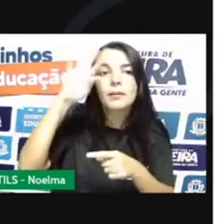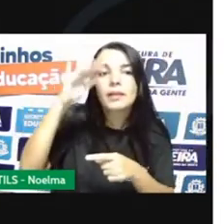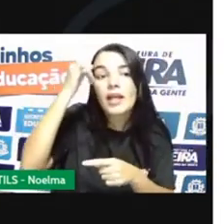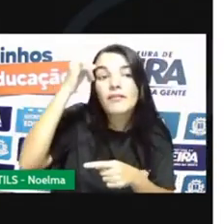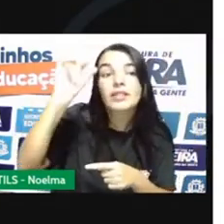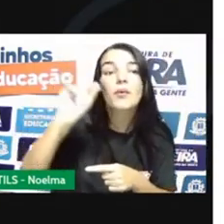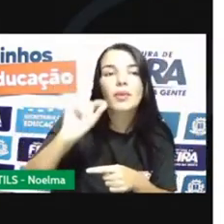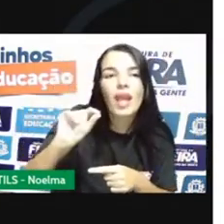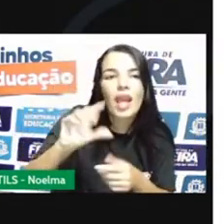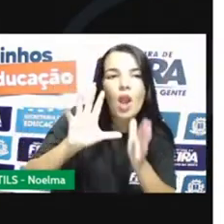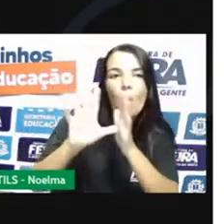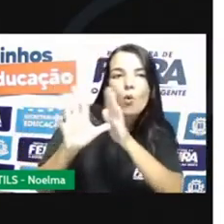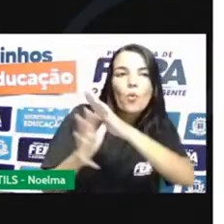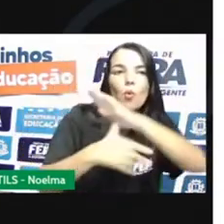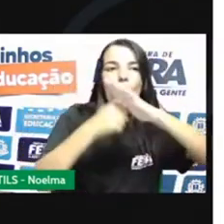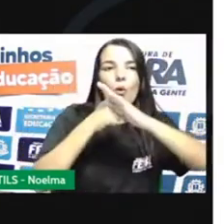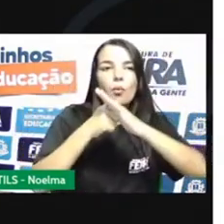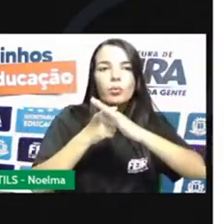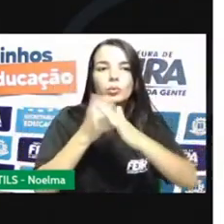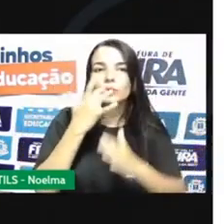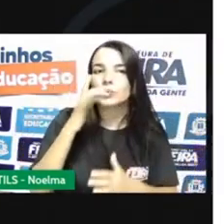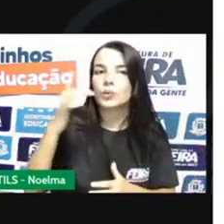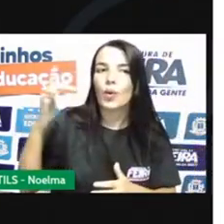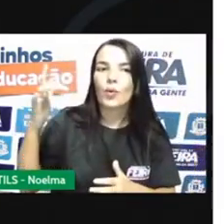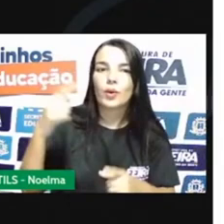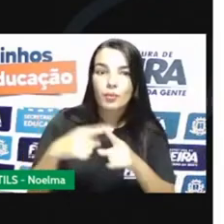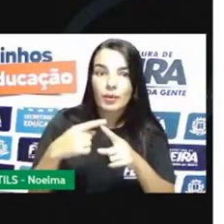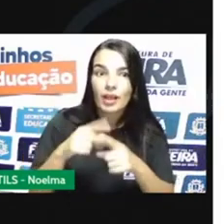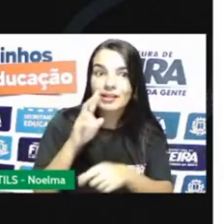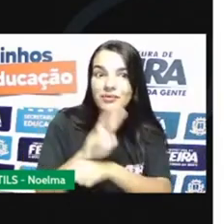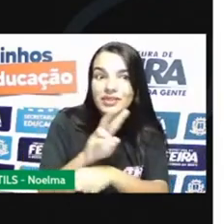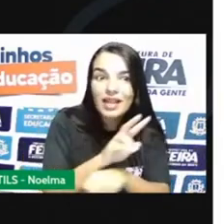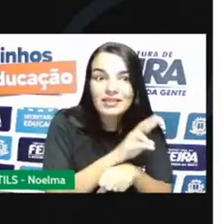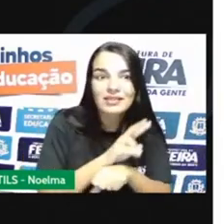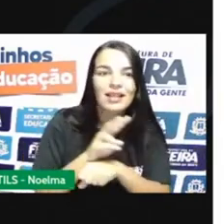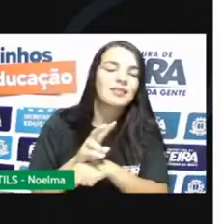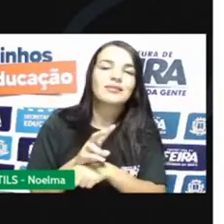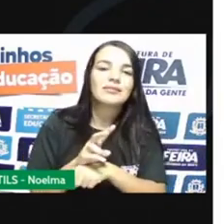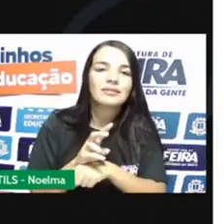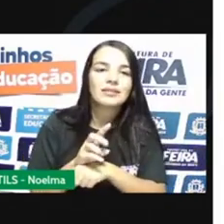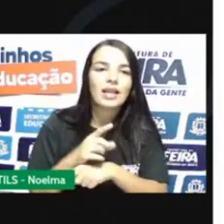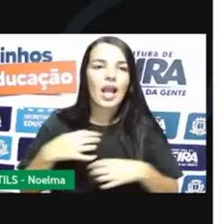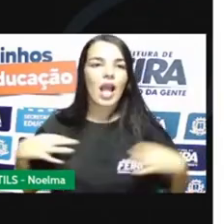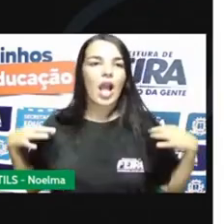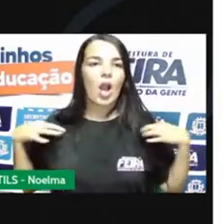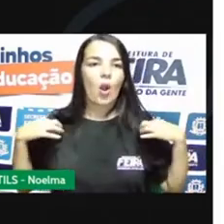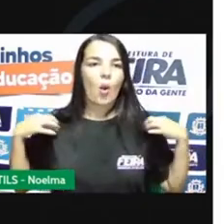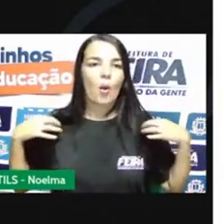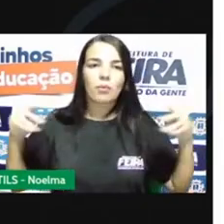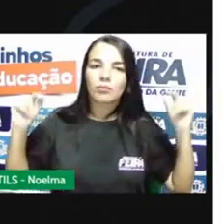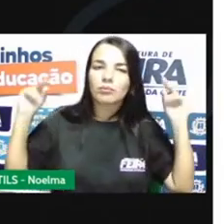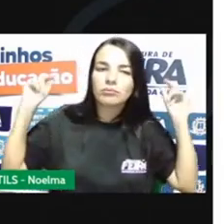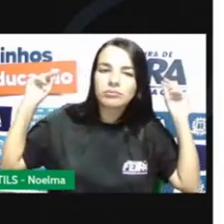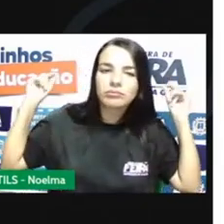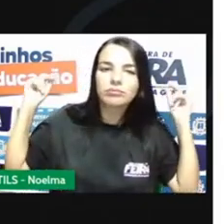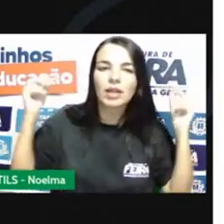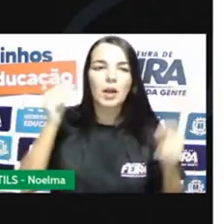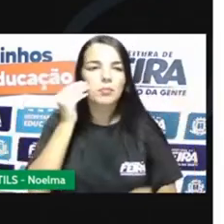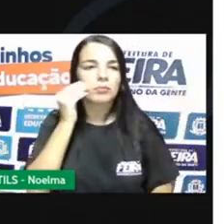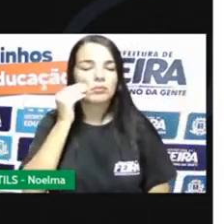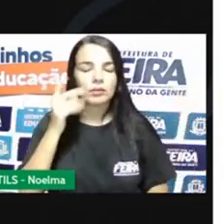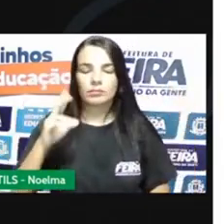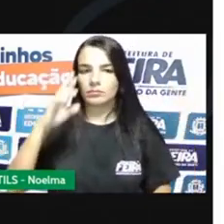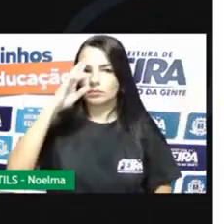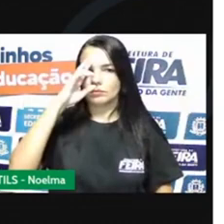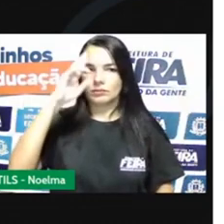contrabando de ouro, pois o deslocamento pelo território era fiscalizado. As vestimentas nessas cidades denotavam